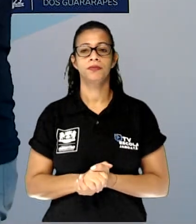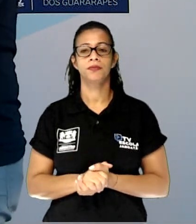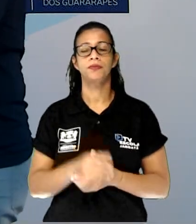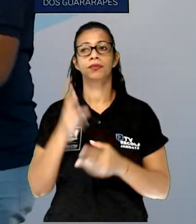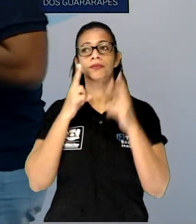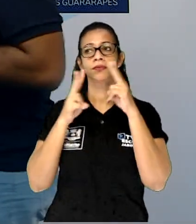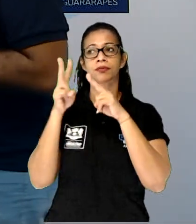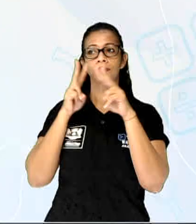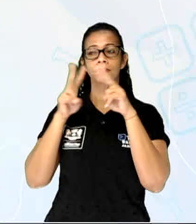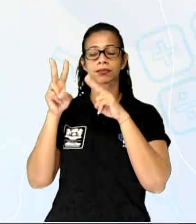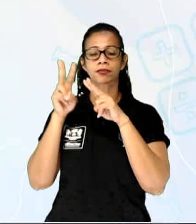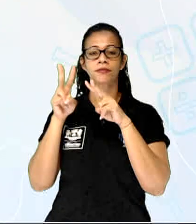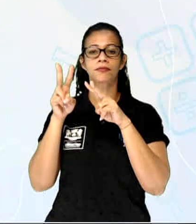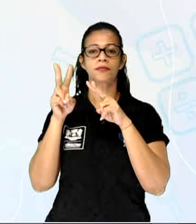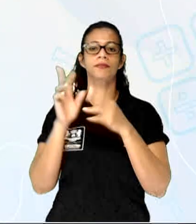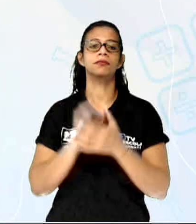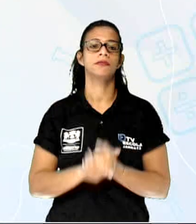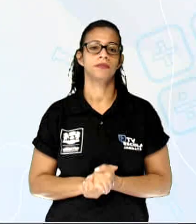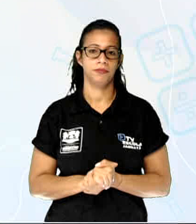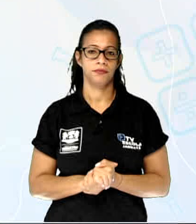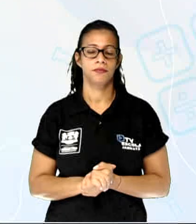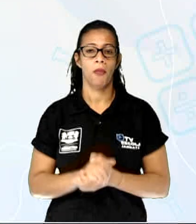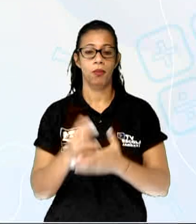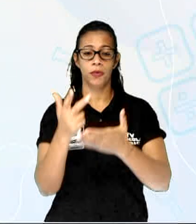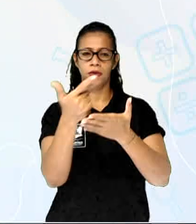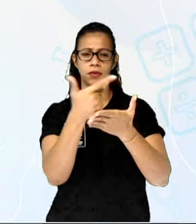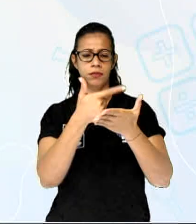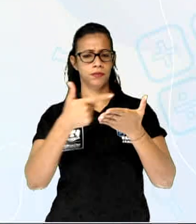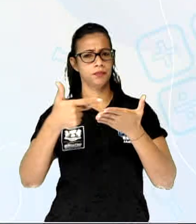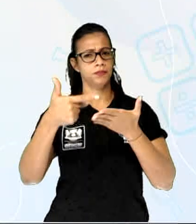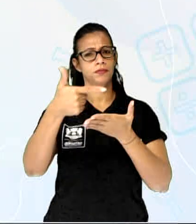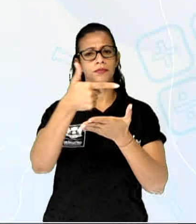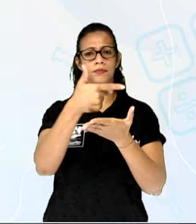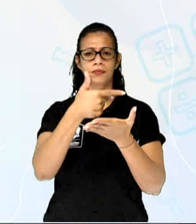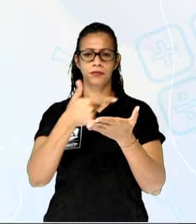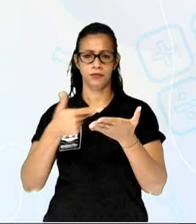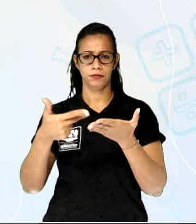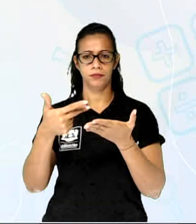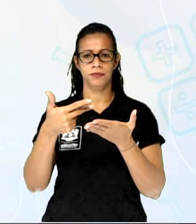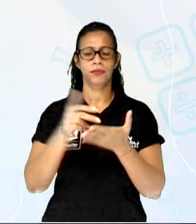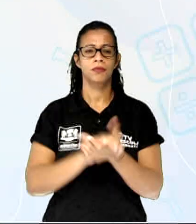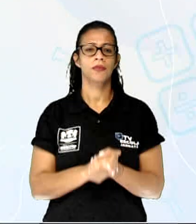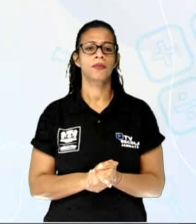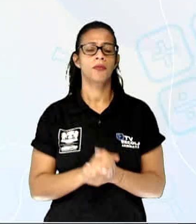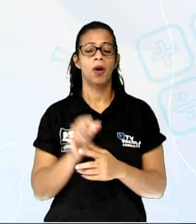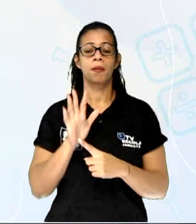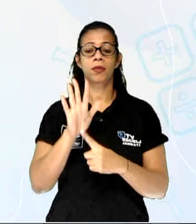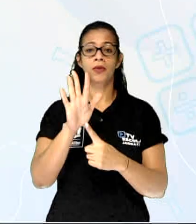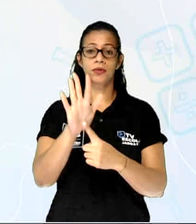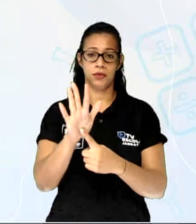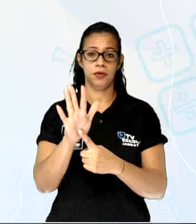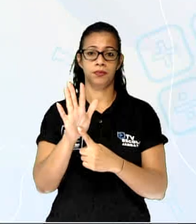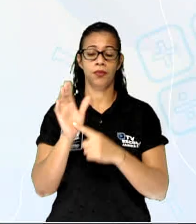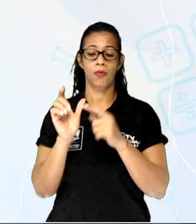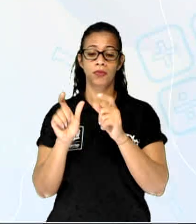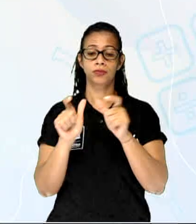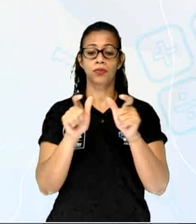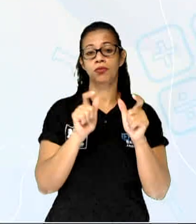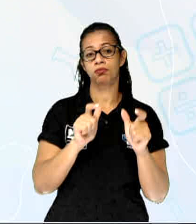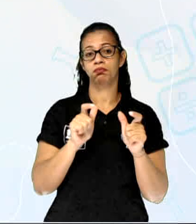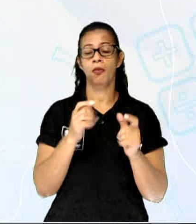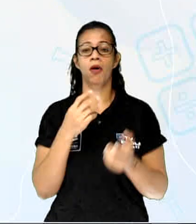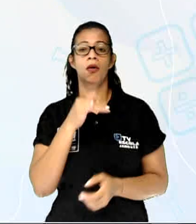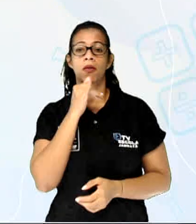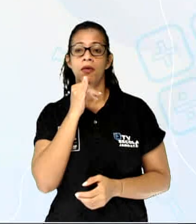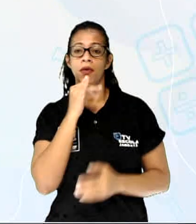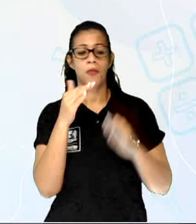veja aí na sua tela, servem para representar o espaço como casas, apartamentos, bairros, sítios e